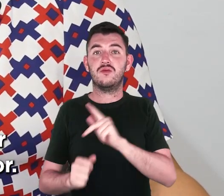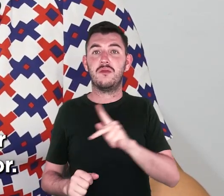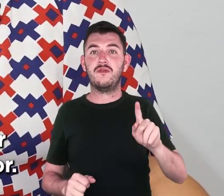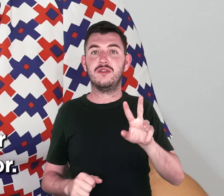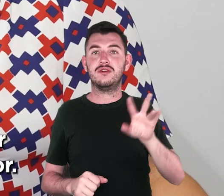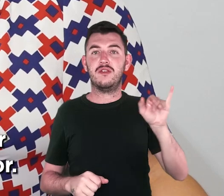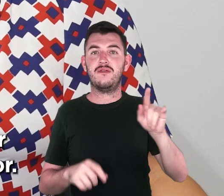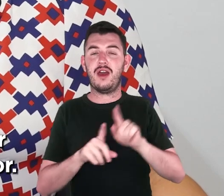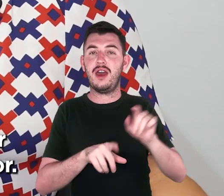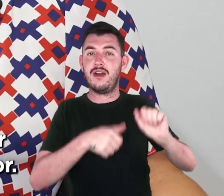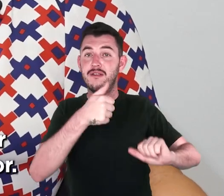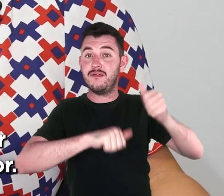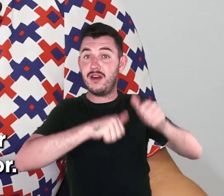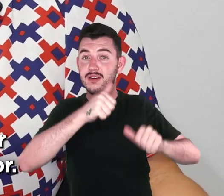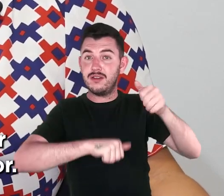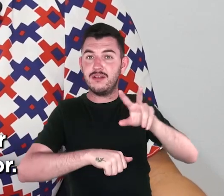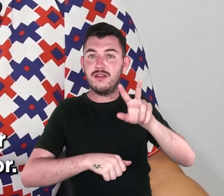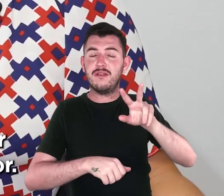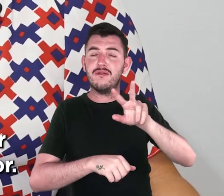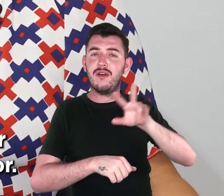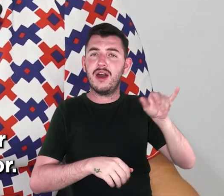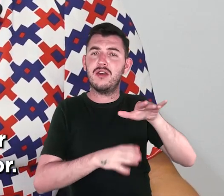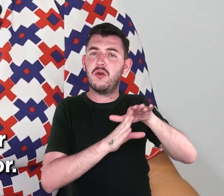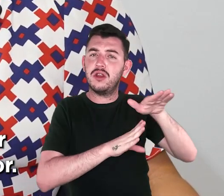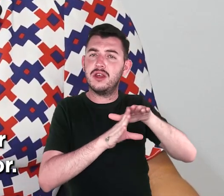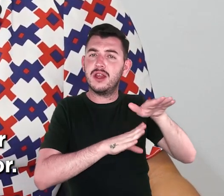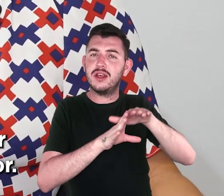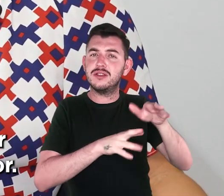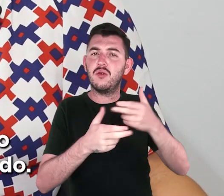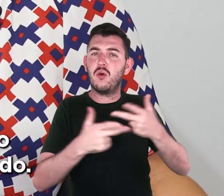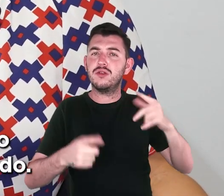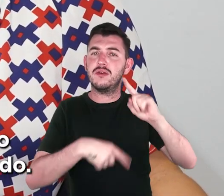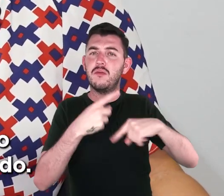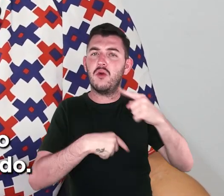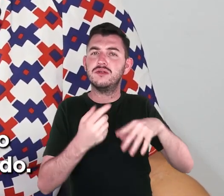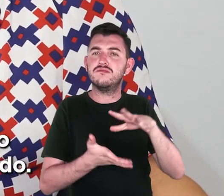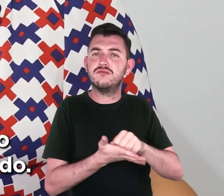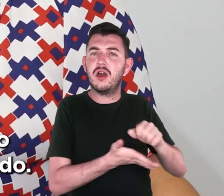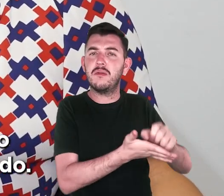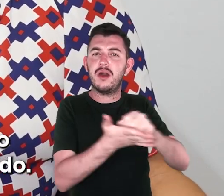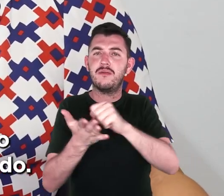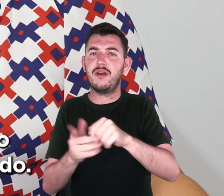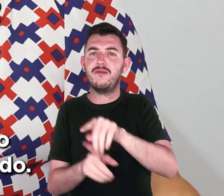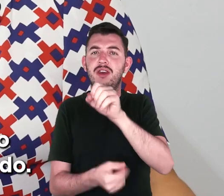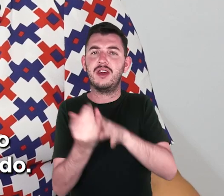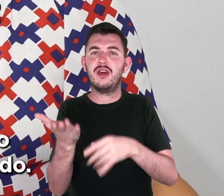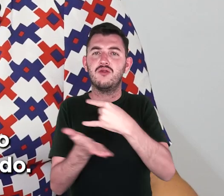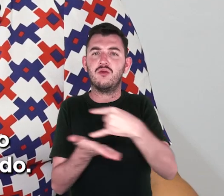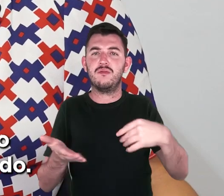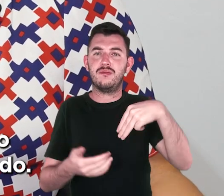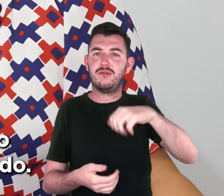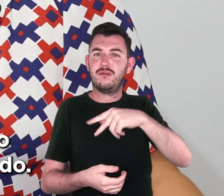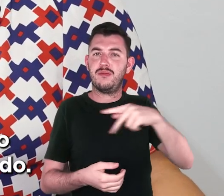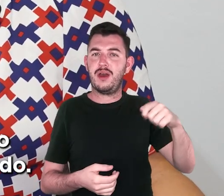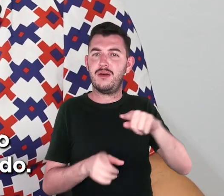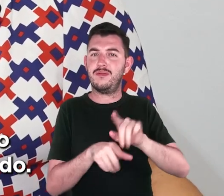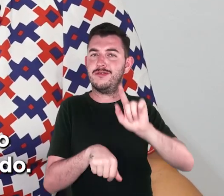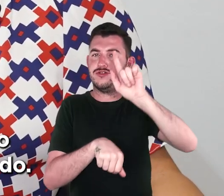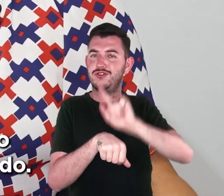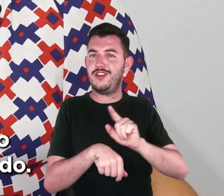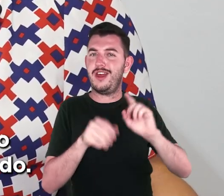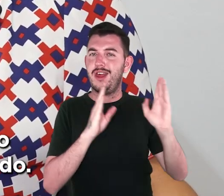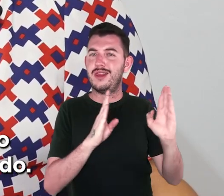preceptor, vai receber todas as orientações do seu preceptor. Então, e no final vai ter o mapa geológico, quais